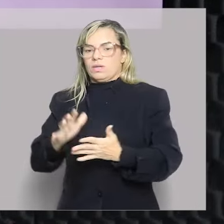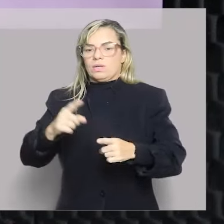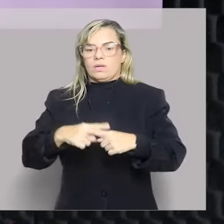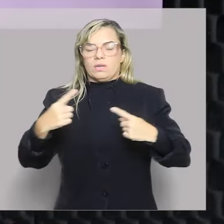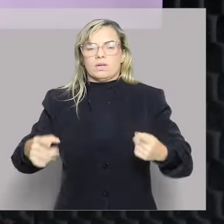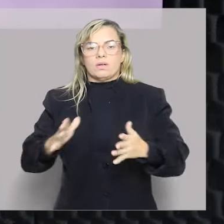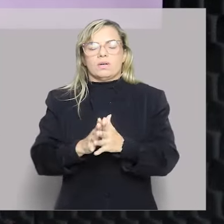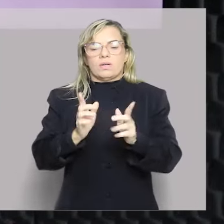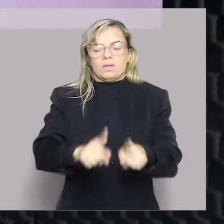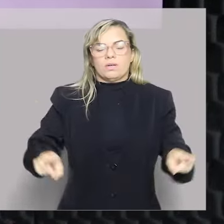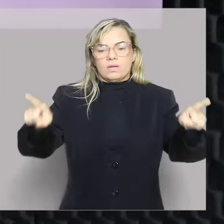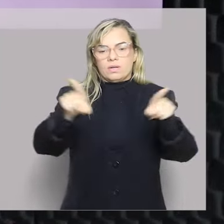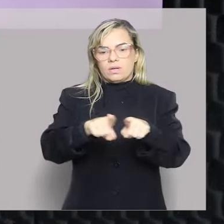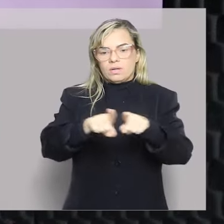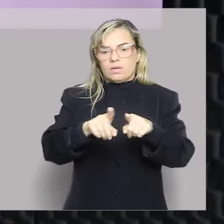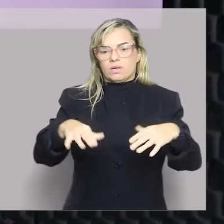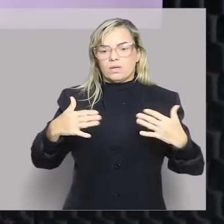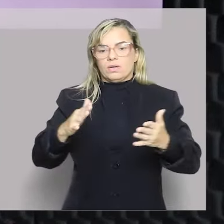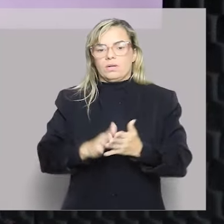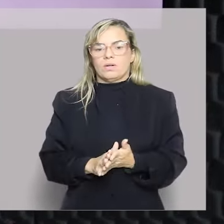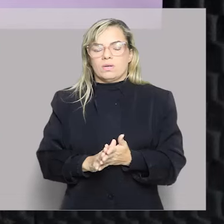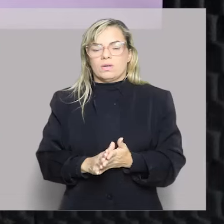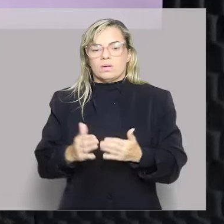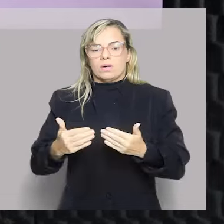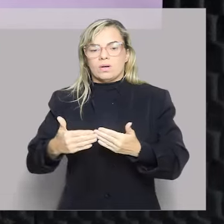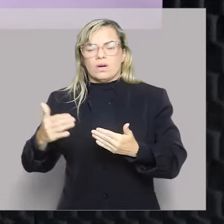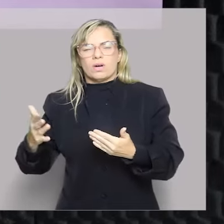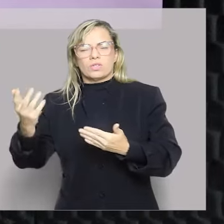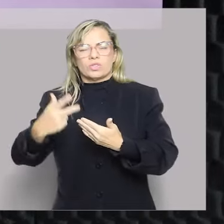direitos fundamentais os estrangeiros.